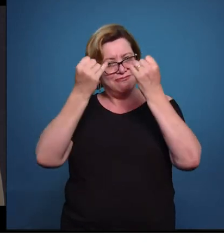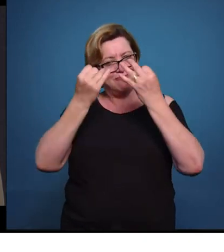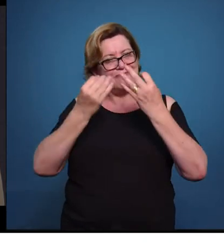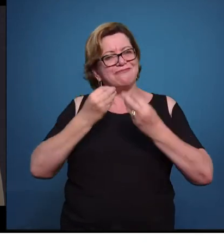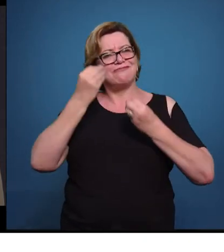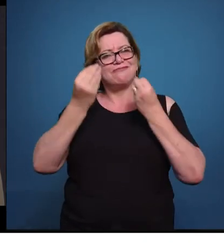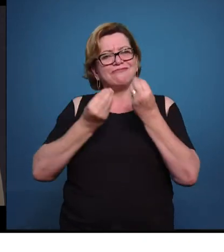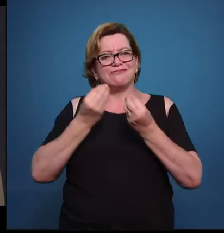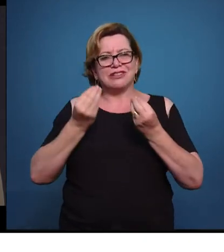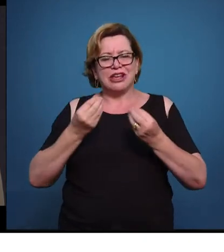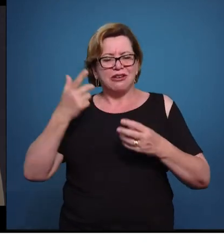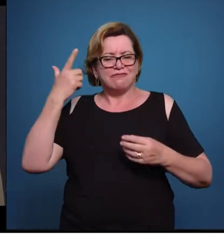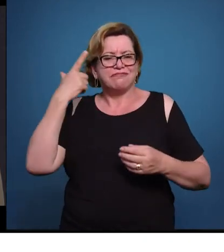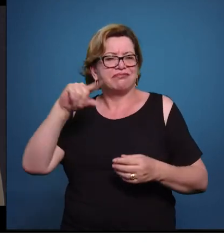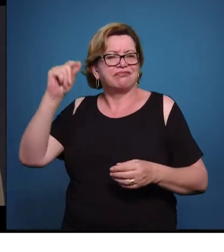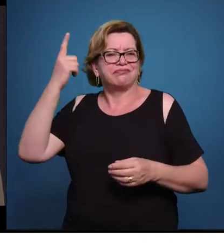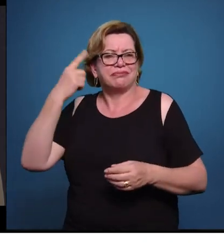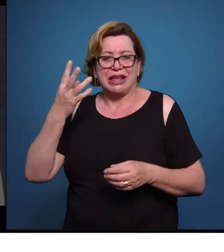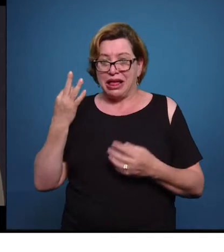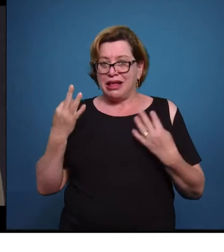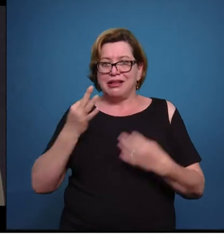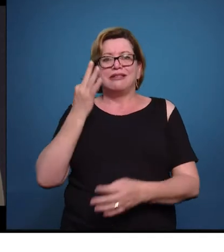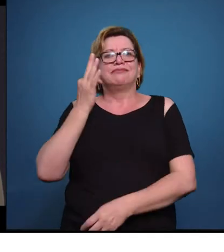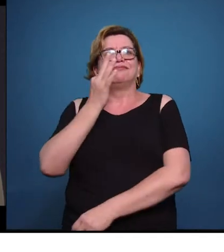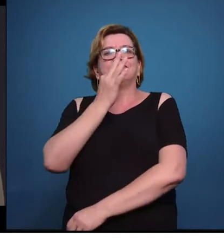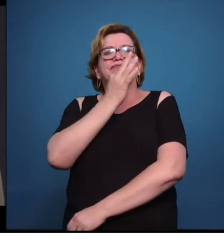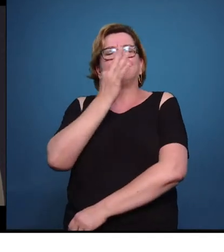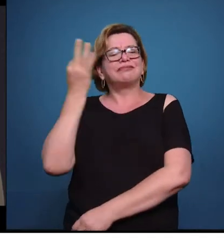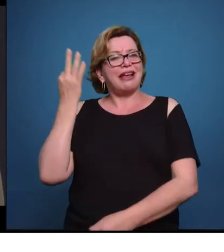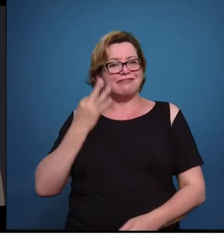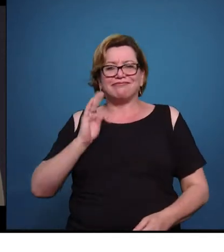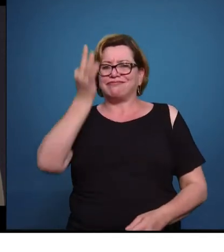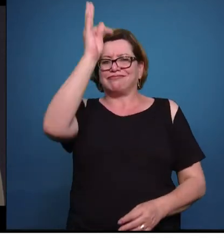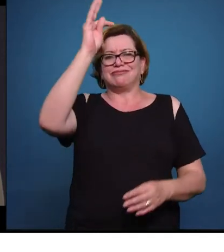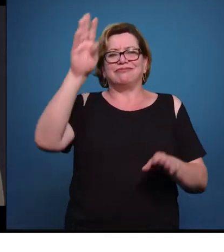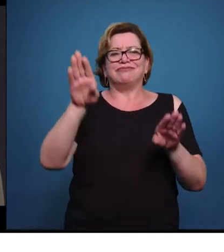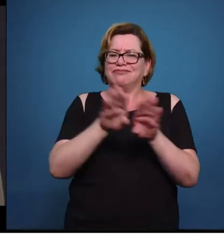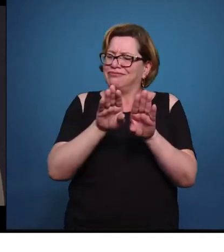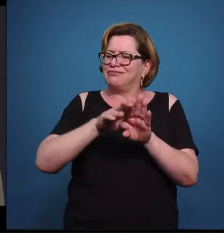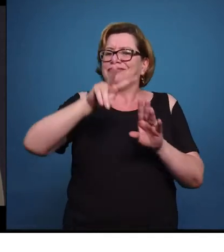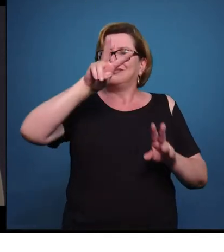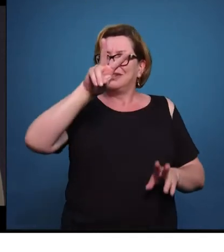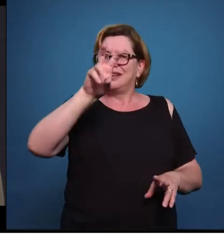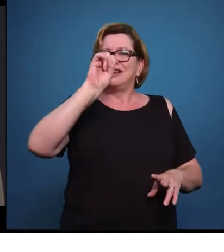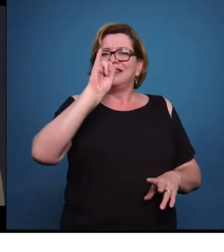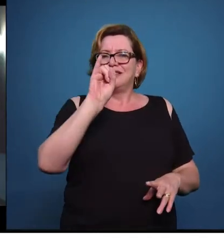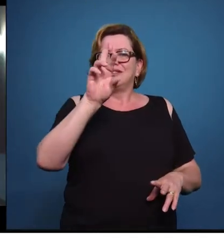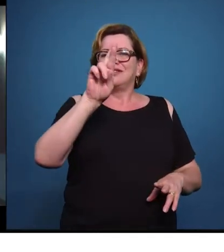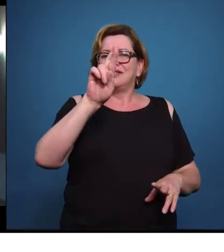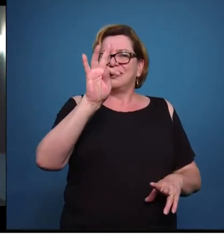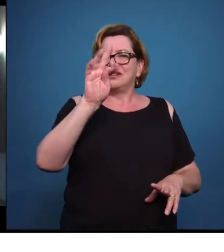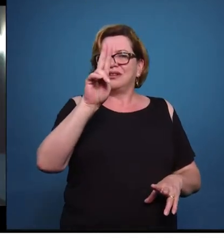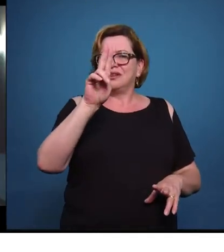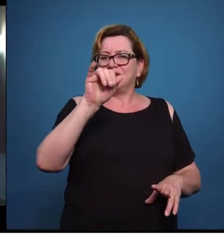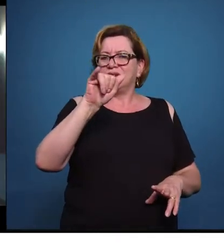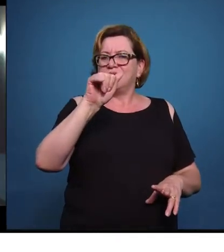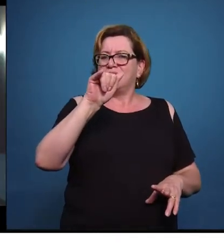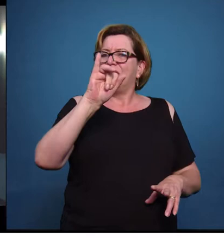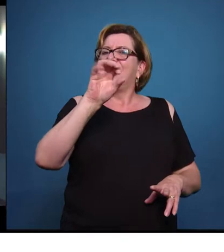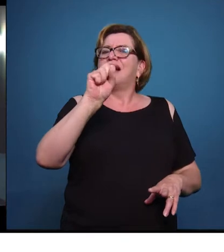muitas conquistas tecnológicas, virtuais, que se apregou por aí,